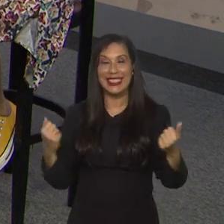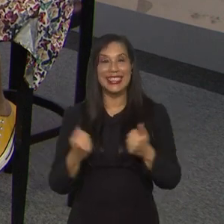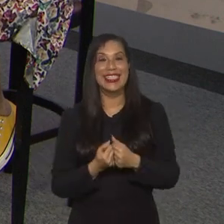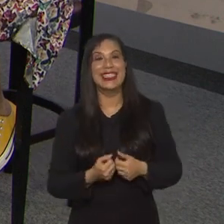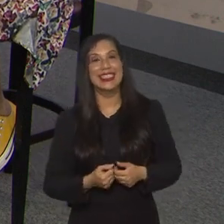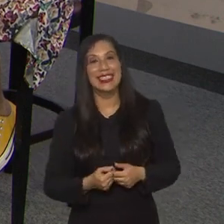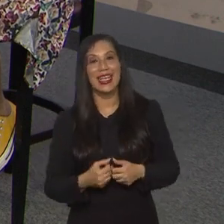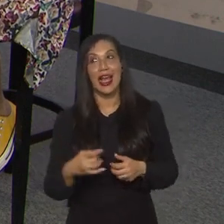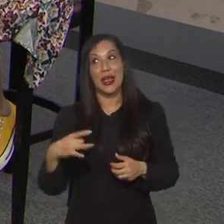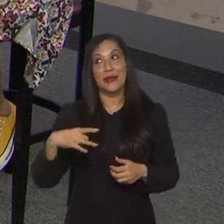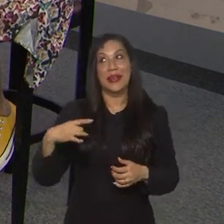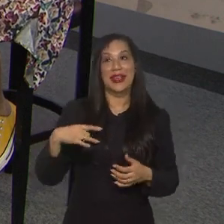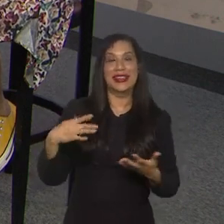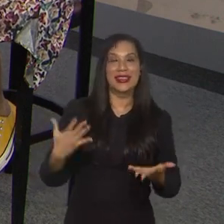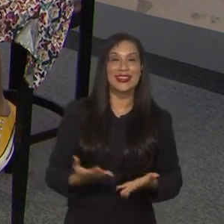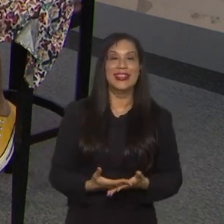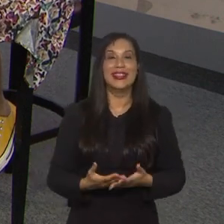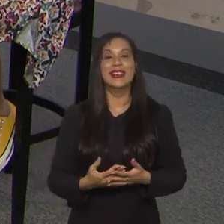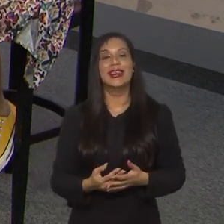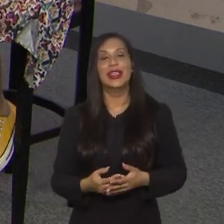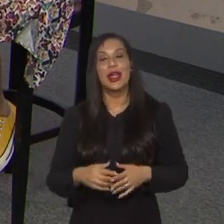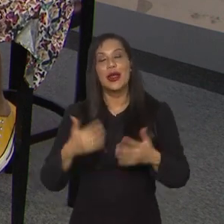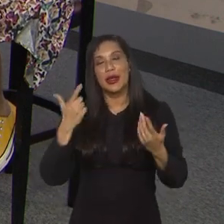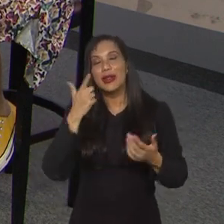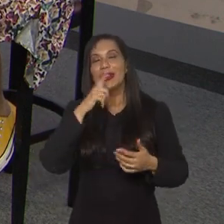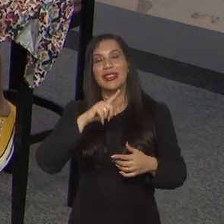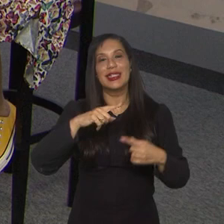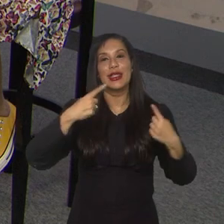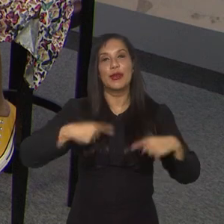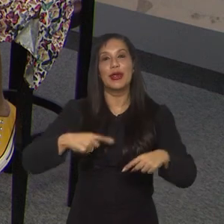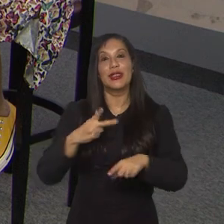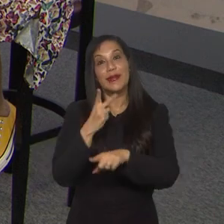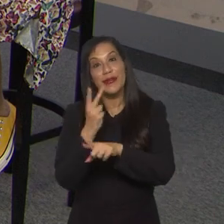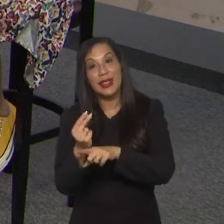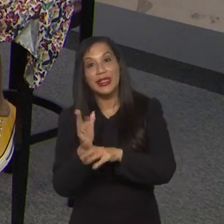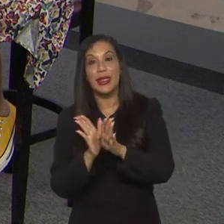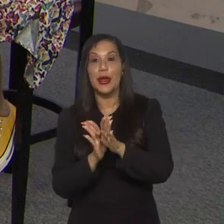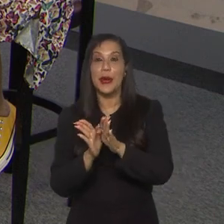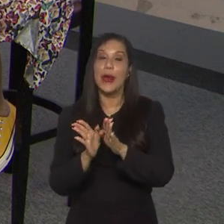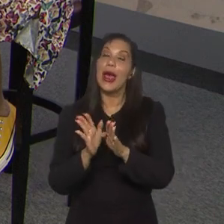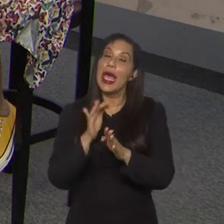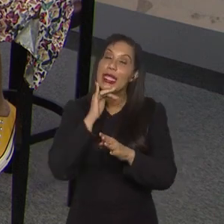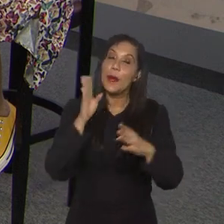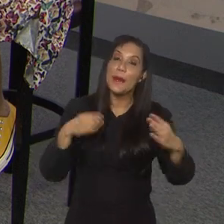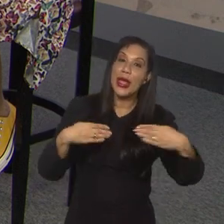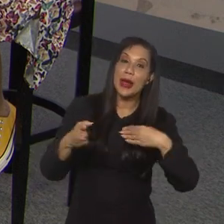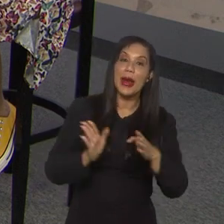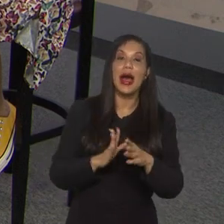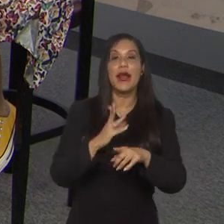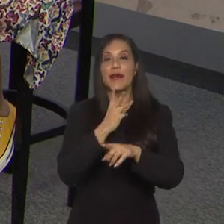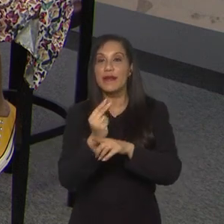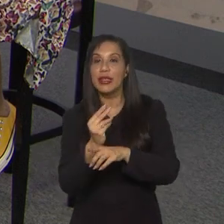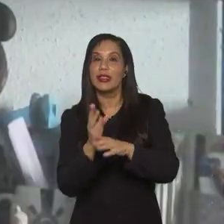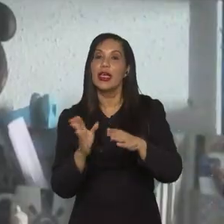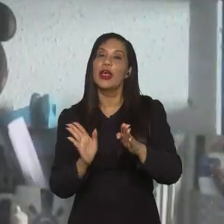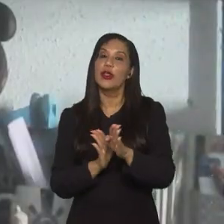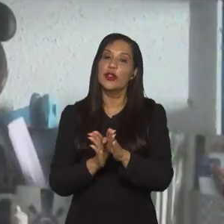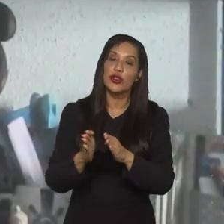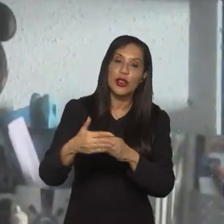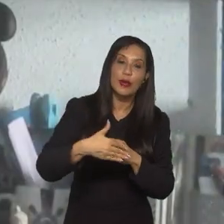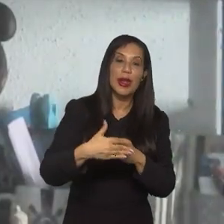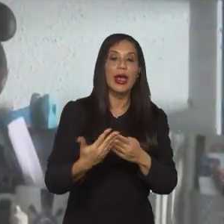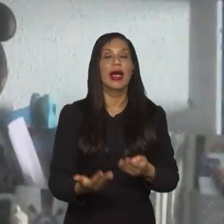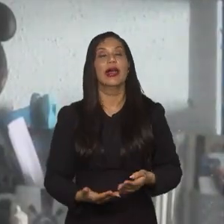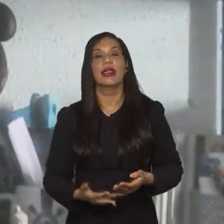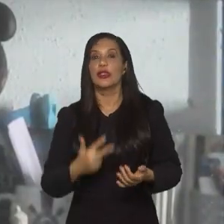medo. A gente tem que pegar e ir primeiro, por isso a gente tem que golear o Panamá, e golear a Jamaica, não pode brincar, né, eu acho que nessa, na fase